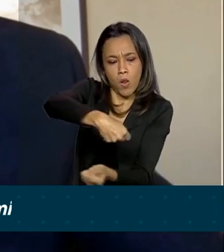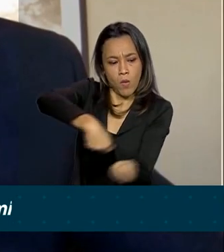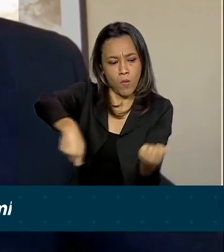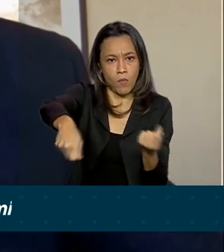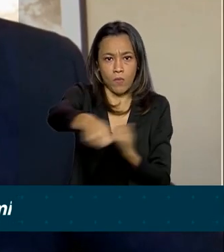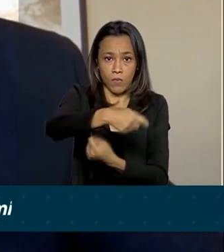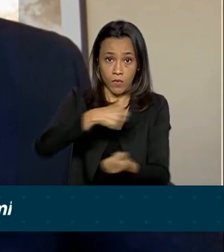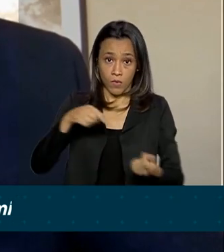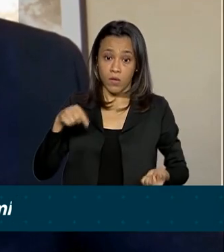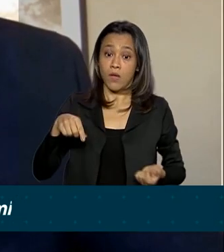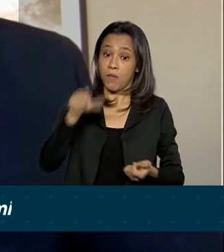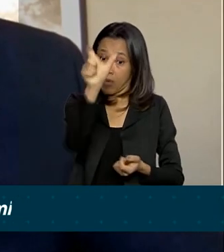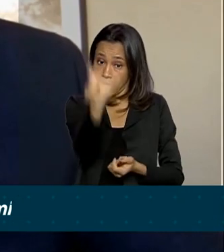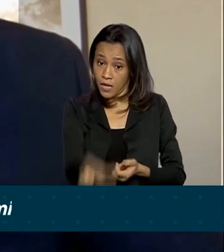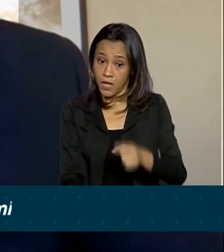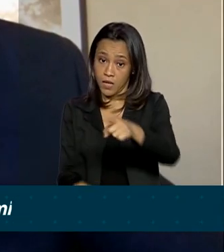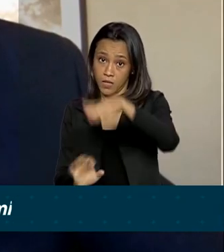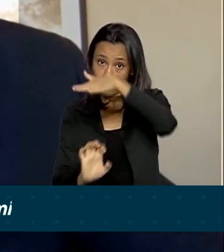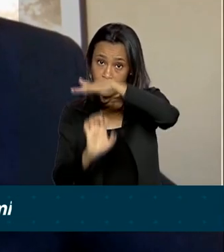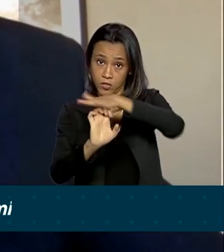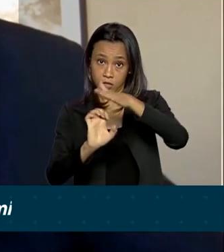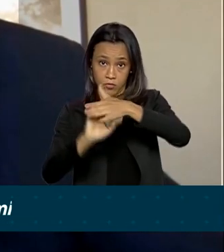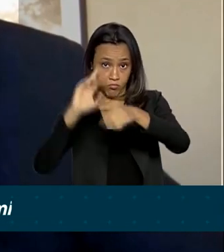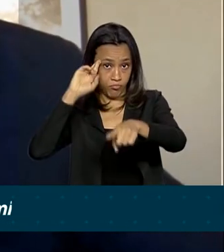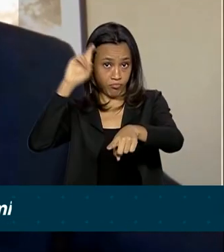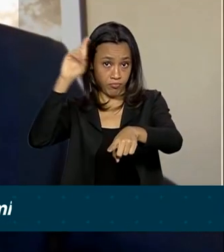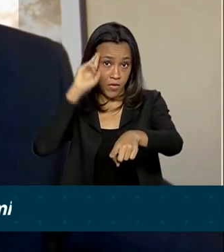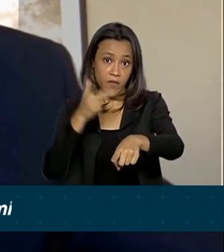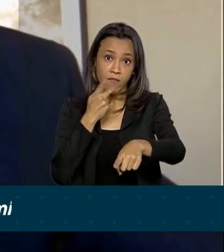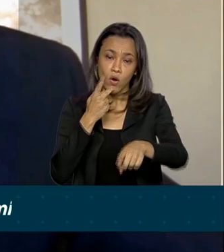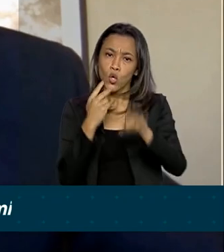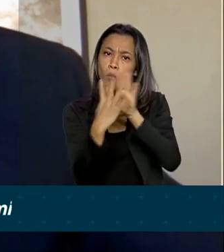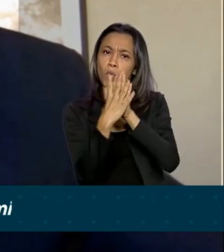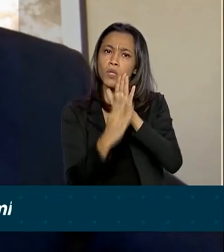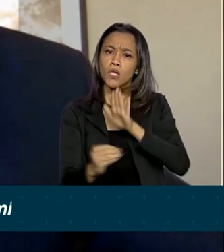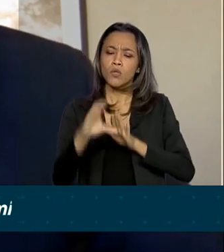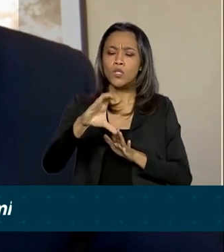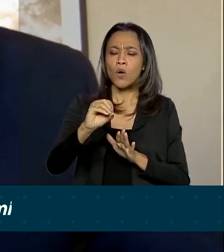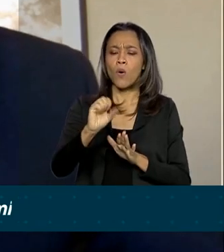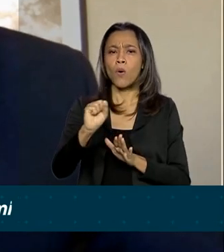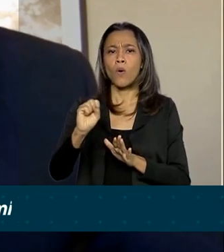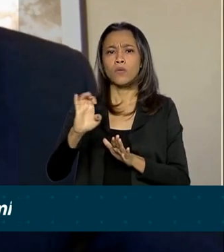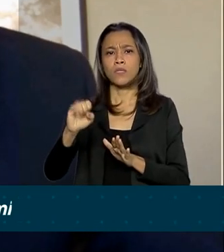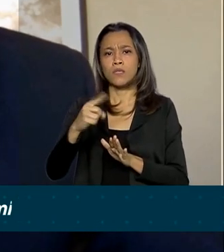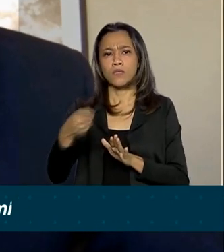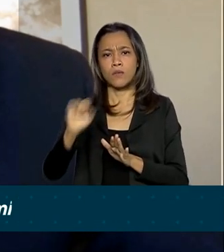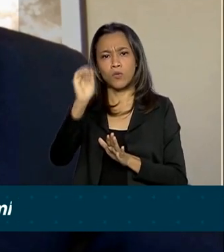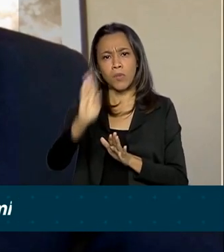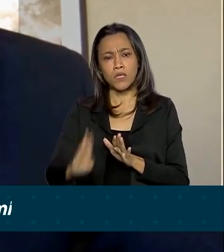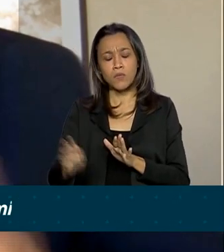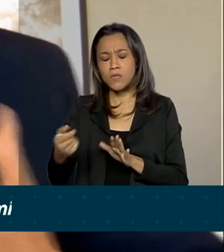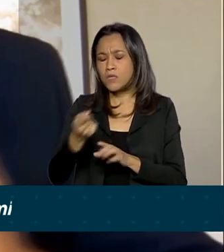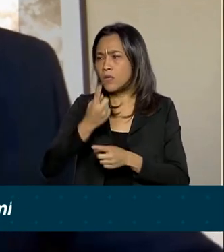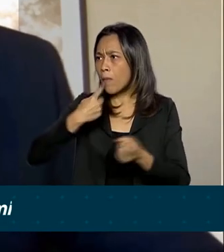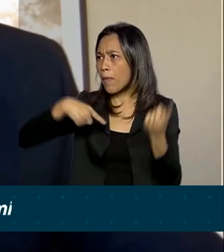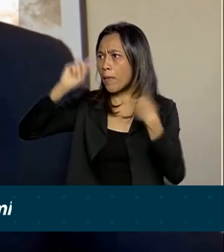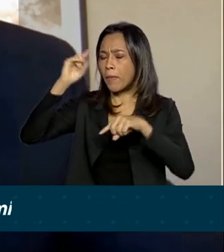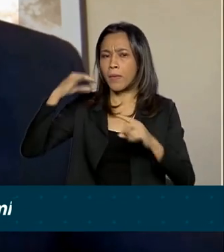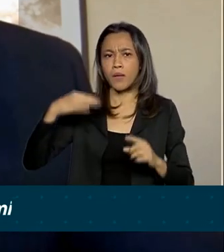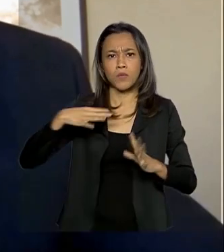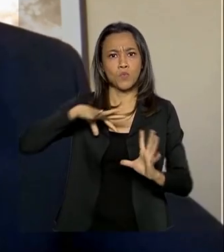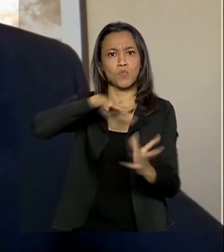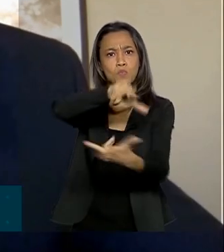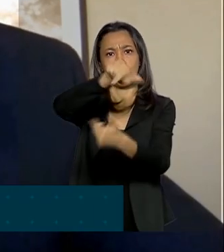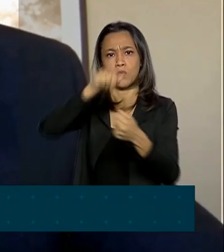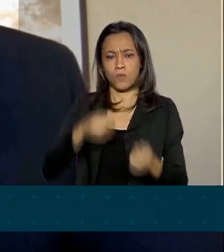investidor, o programa de concessões brasileiro é um dos mais promissores do mundo. Eu continuo muito confiante, apesar da crise